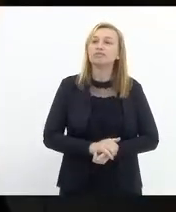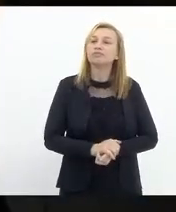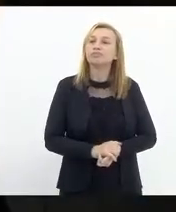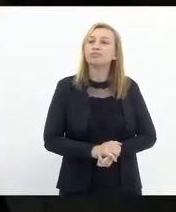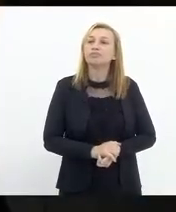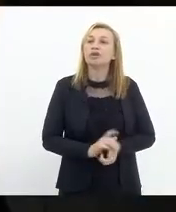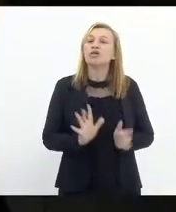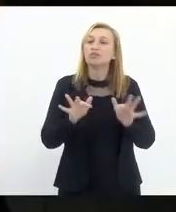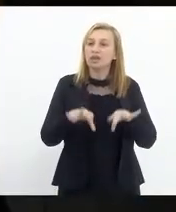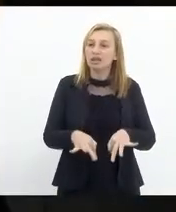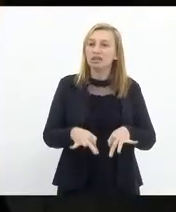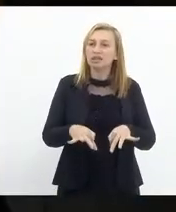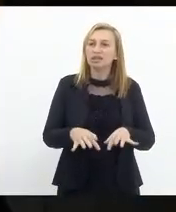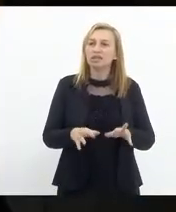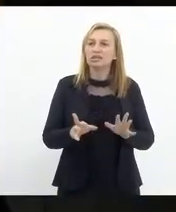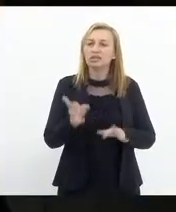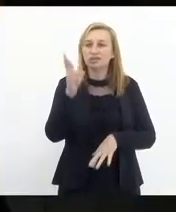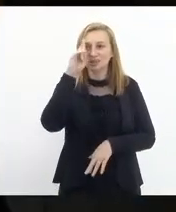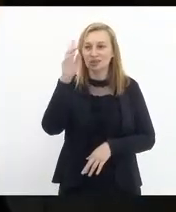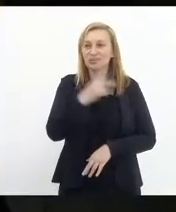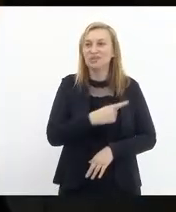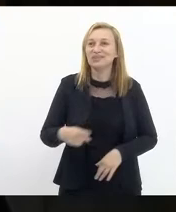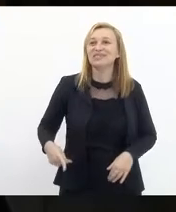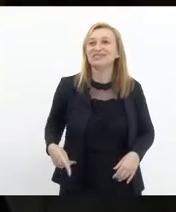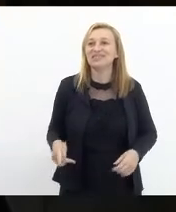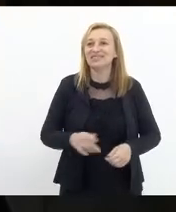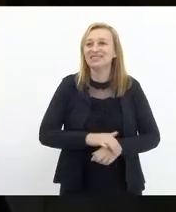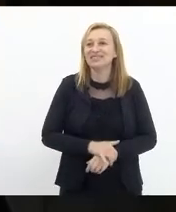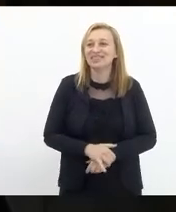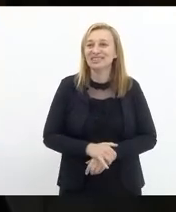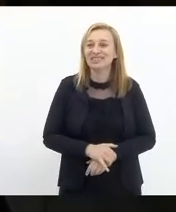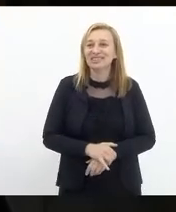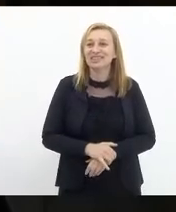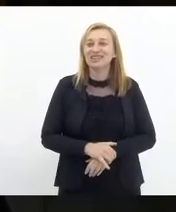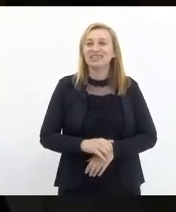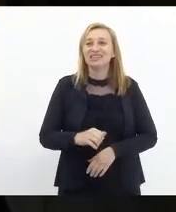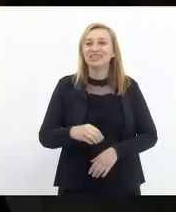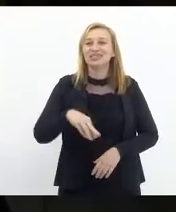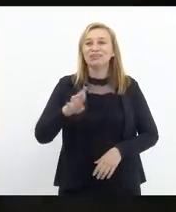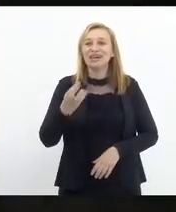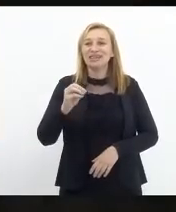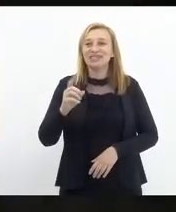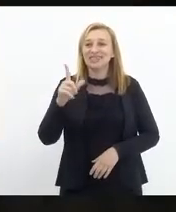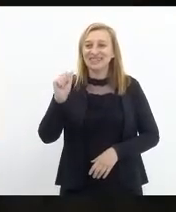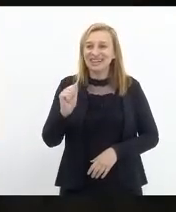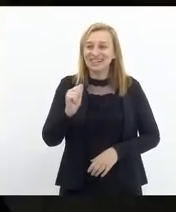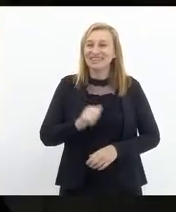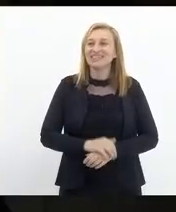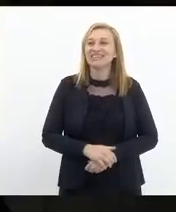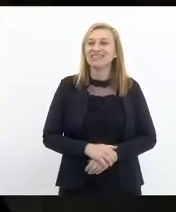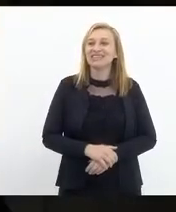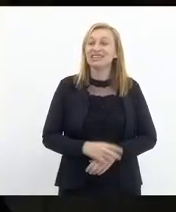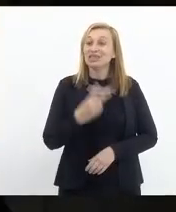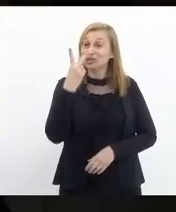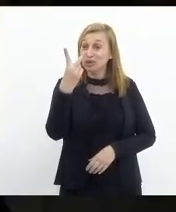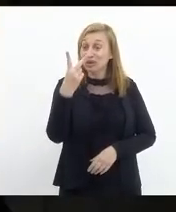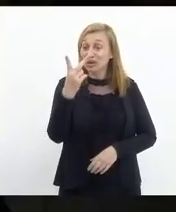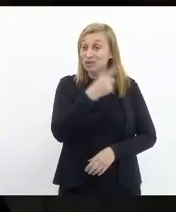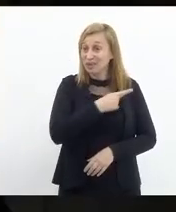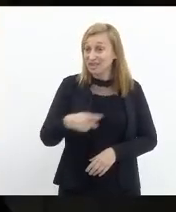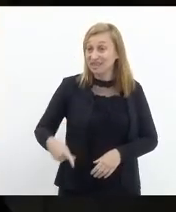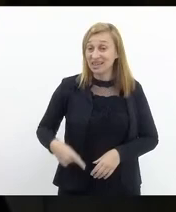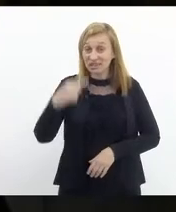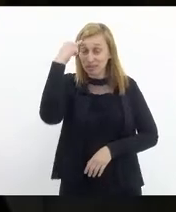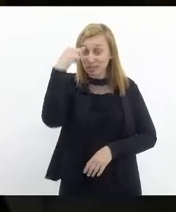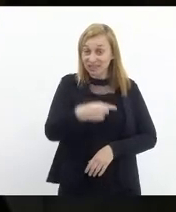senhor... Concluindo, senhor presidente. Para concluir, senhor presidente. Presidente Márcio Canella. Eu, com dois presidentes, mandando